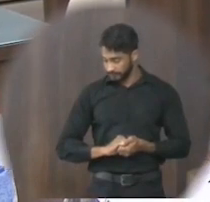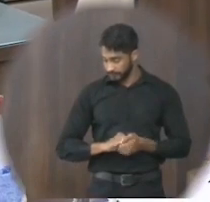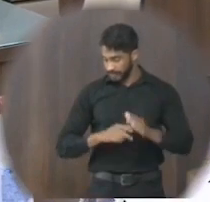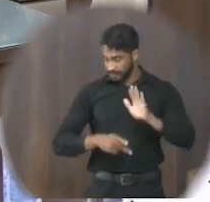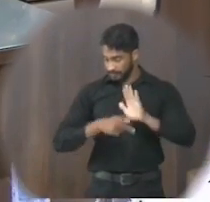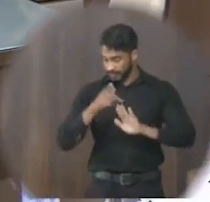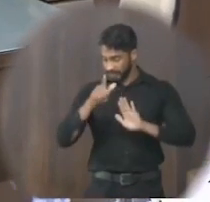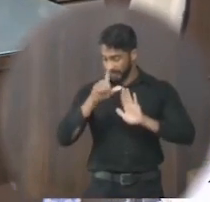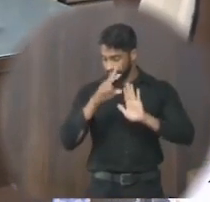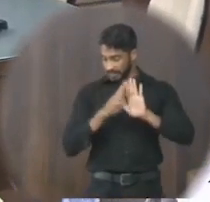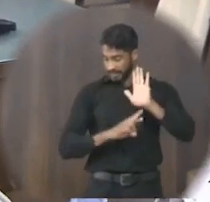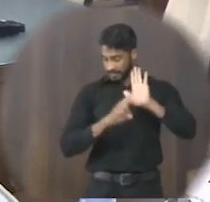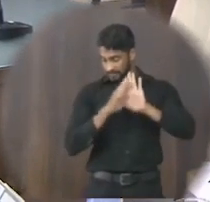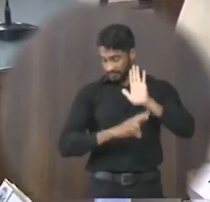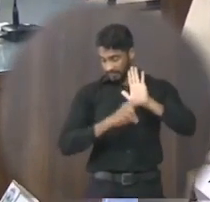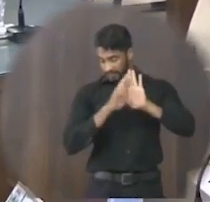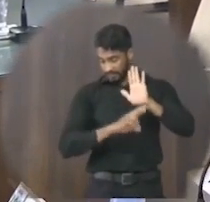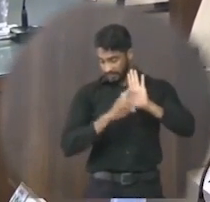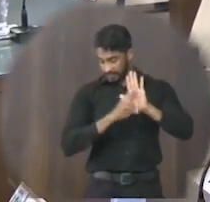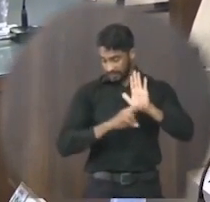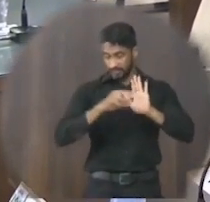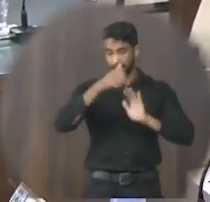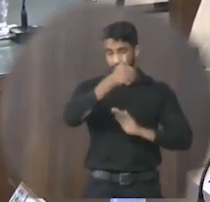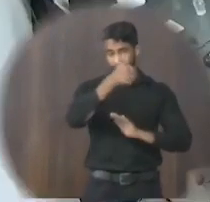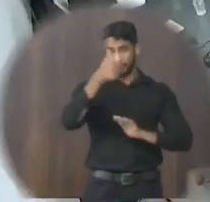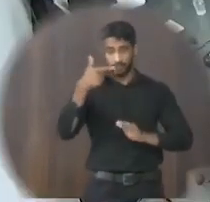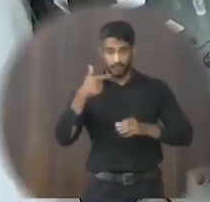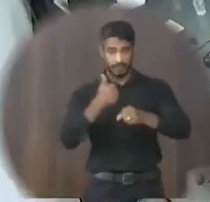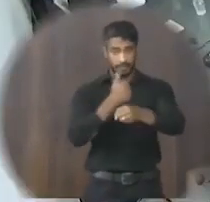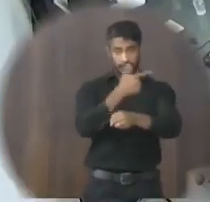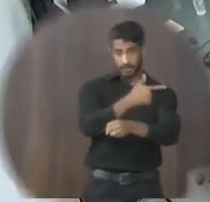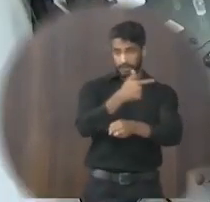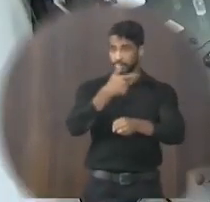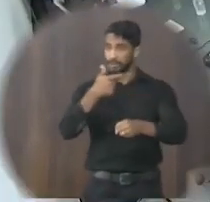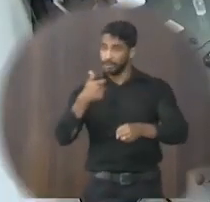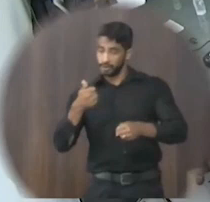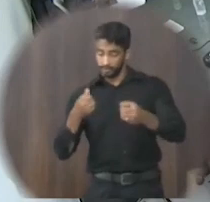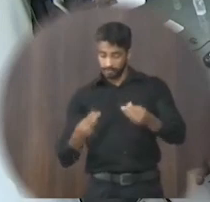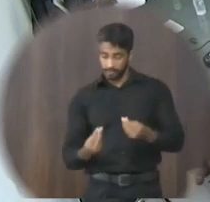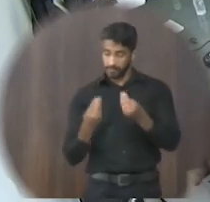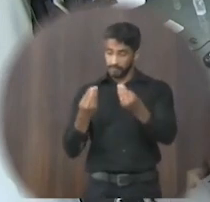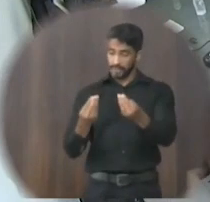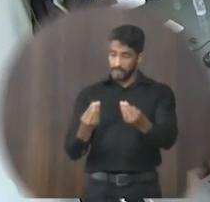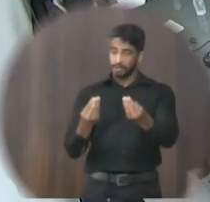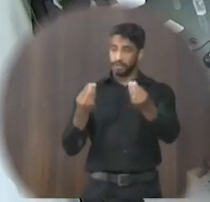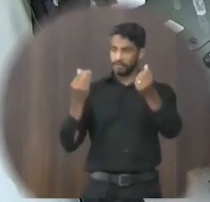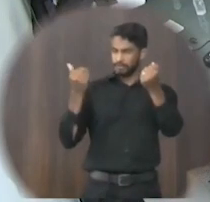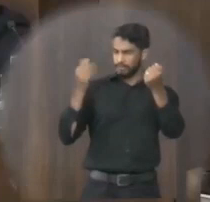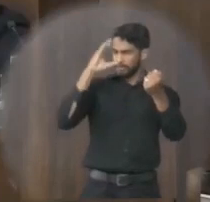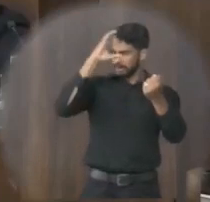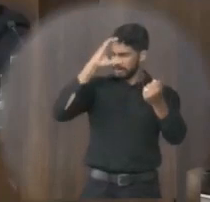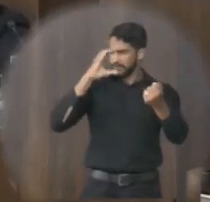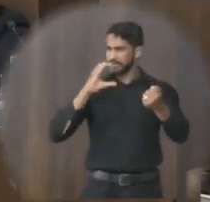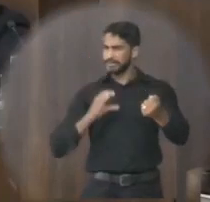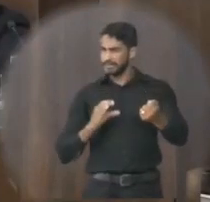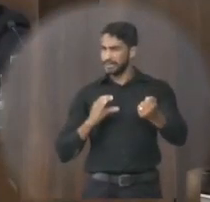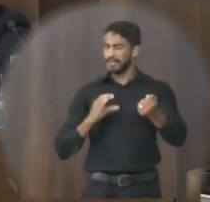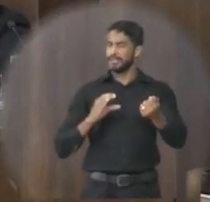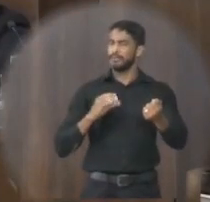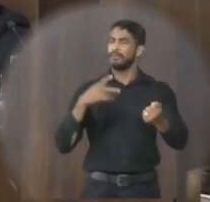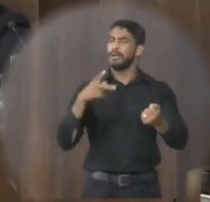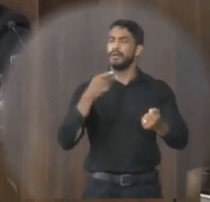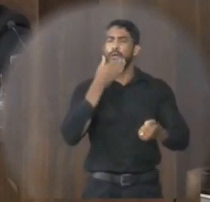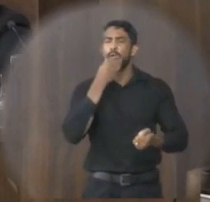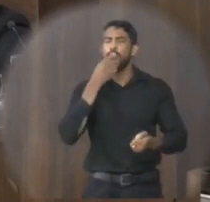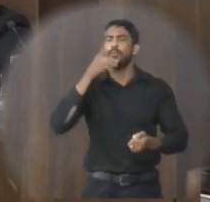Projeto de resolução 012-2021 Concede o título de cidadão honorário de Janaúba ao senhor Diego